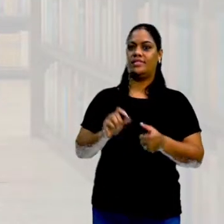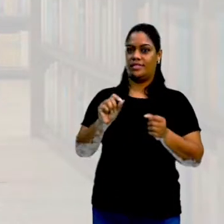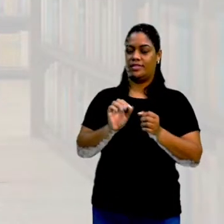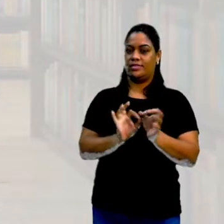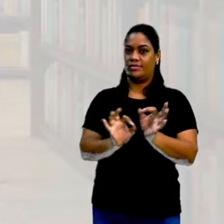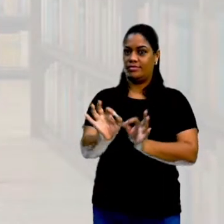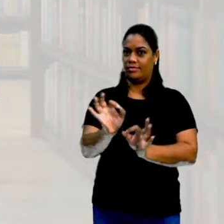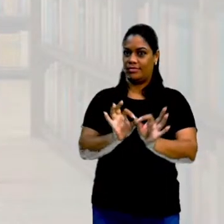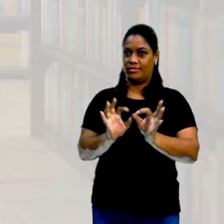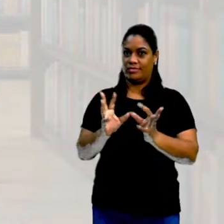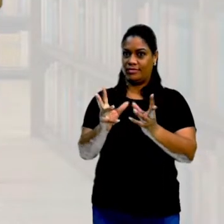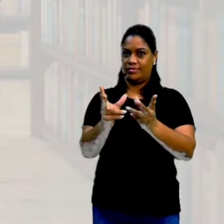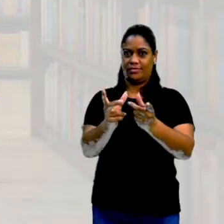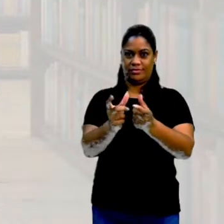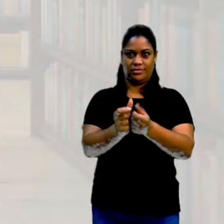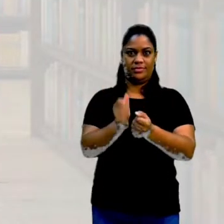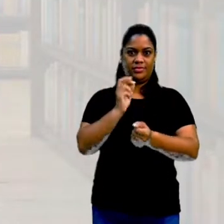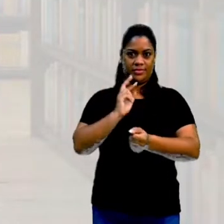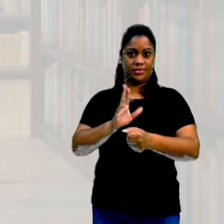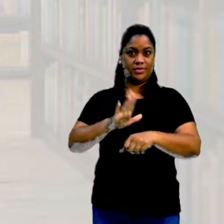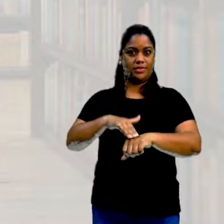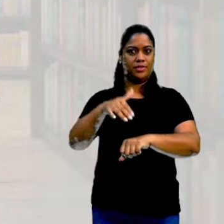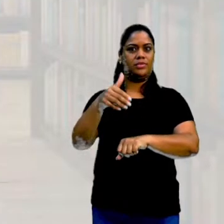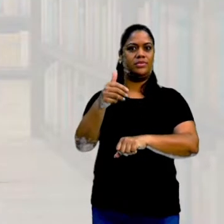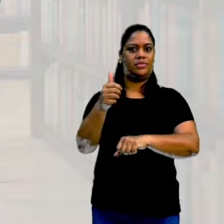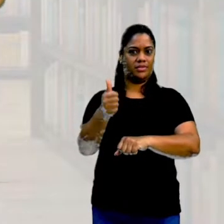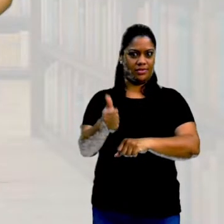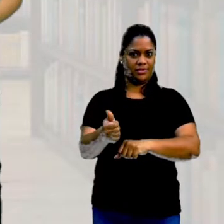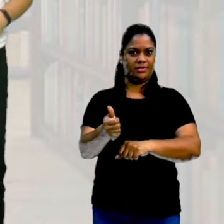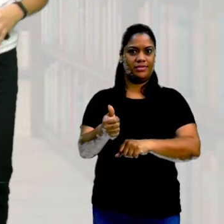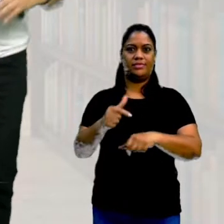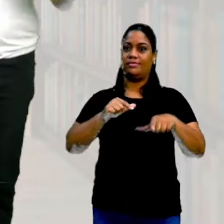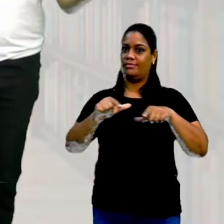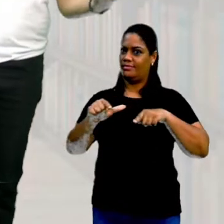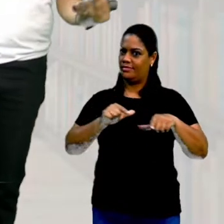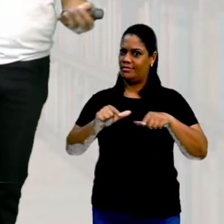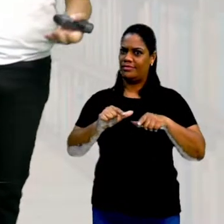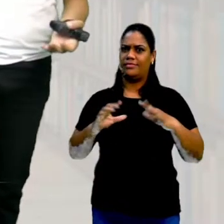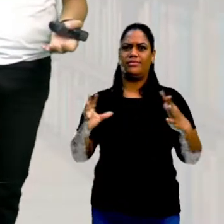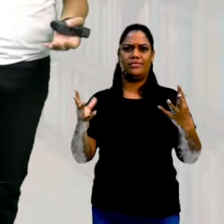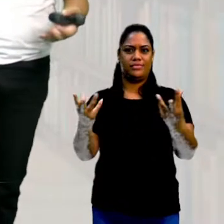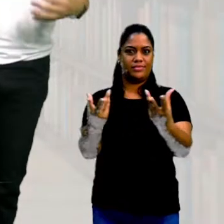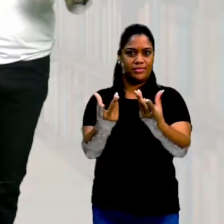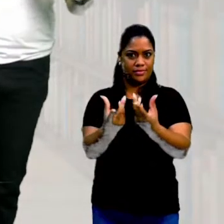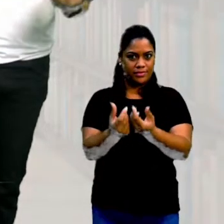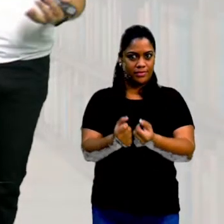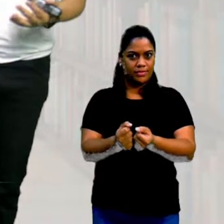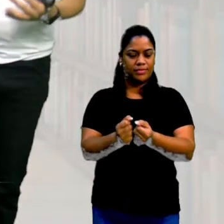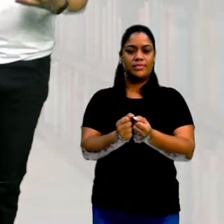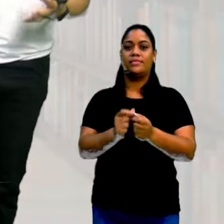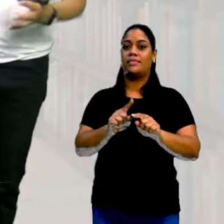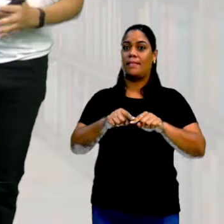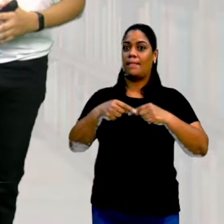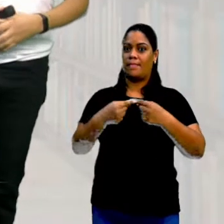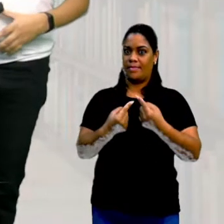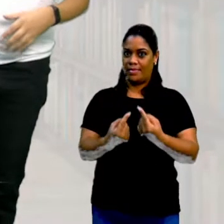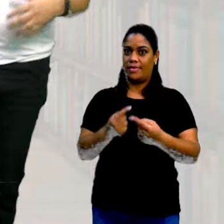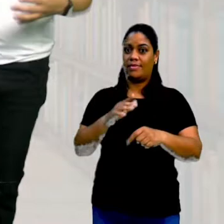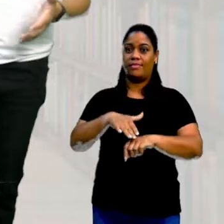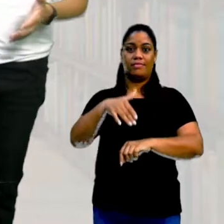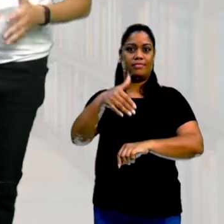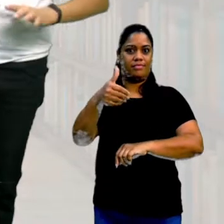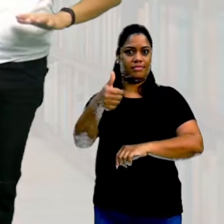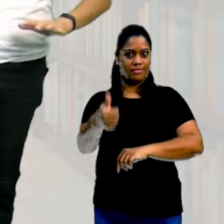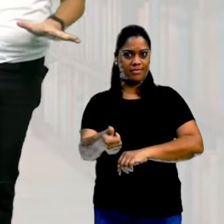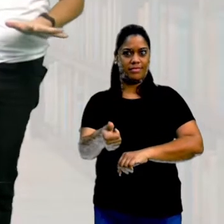as informações e melhorar os serviços da biblioteca para que todo mundo possa frequentar cada vez melhor